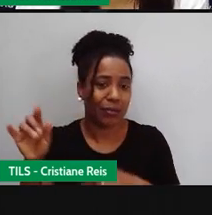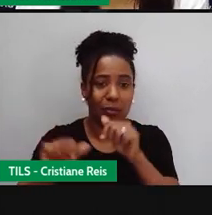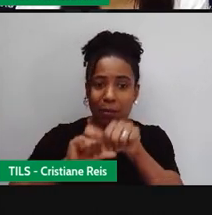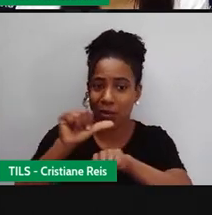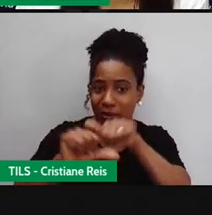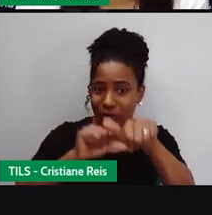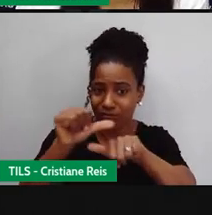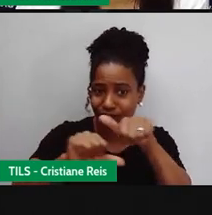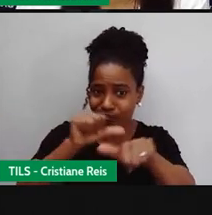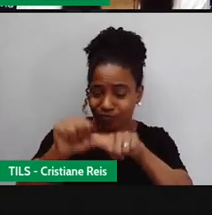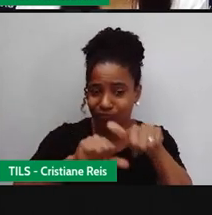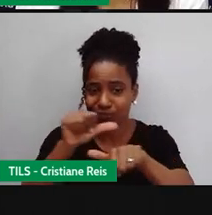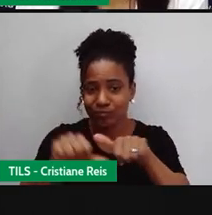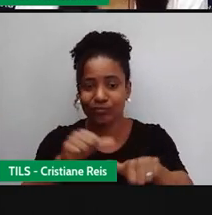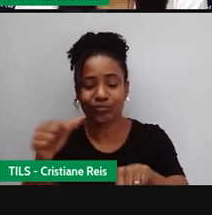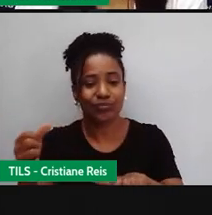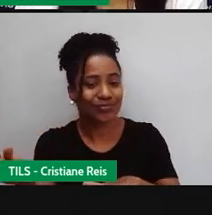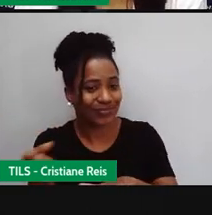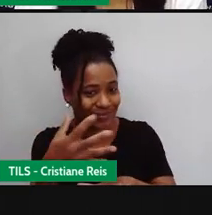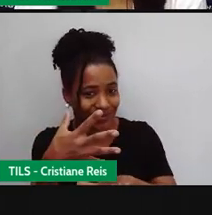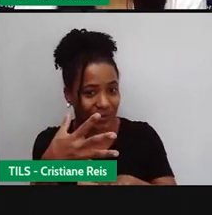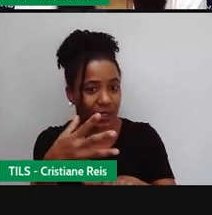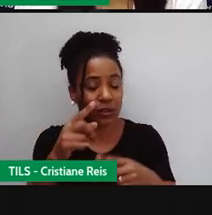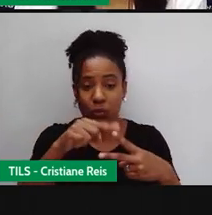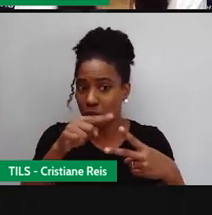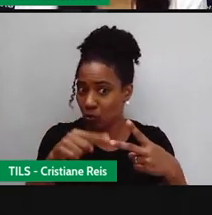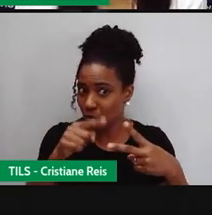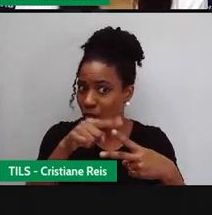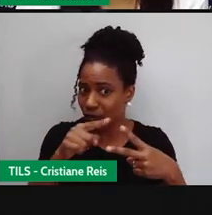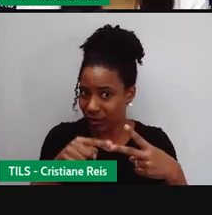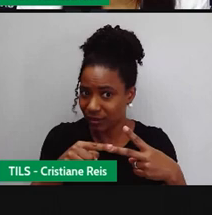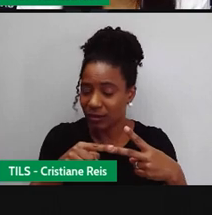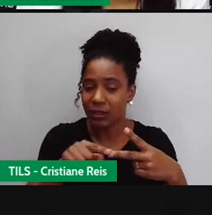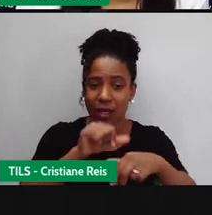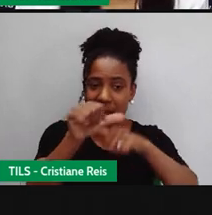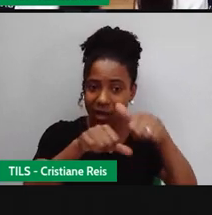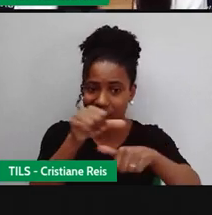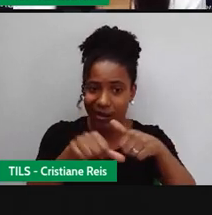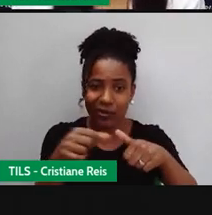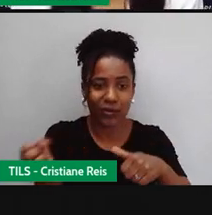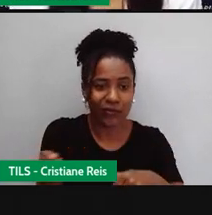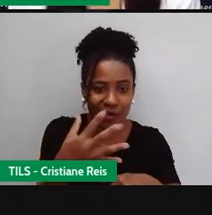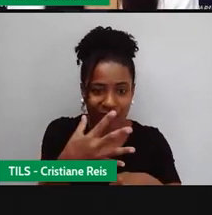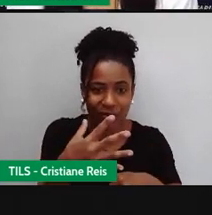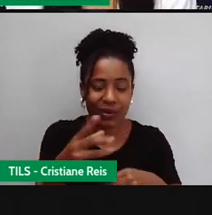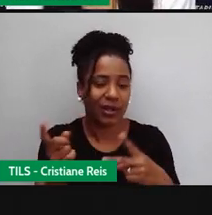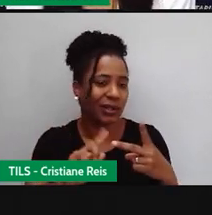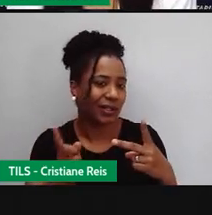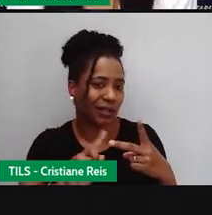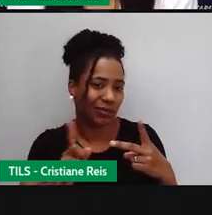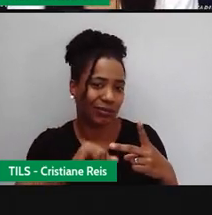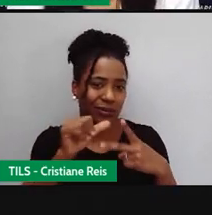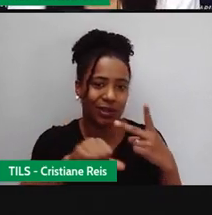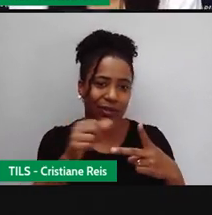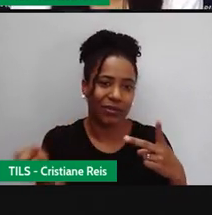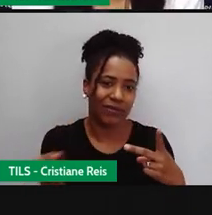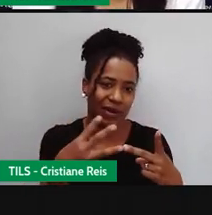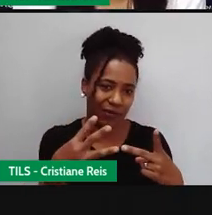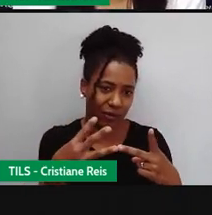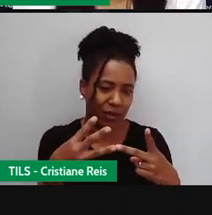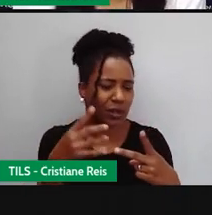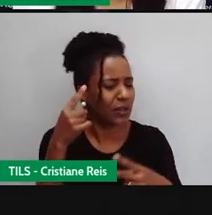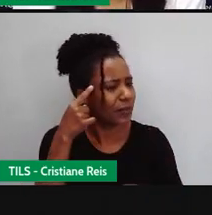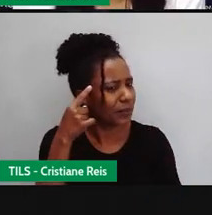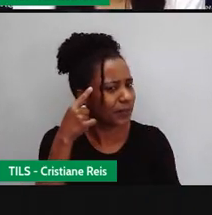fontes de energia, elas podem ser classificadas em renováveis e não renováveis. Se a gente